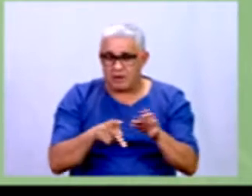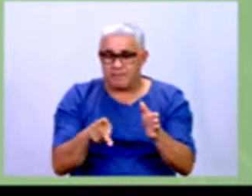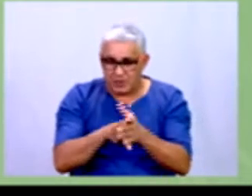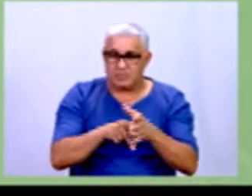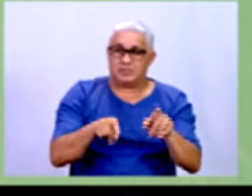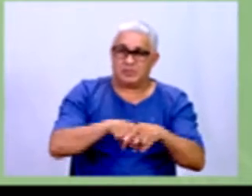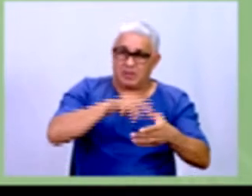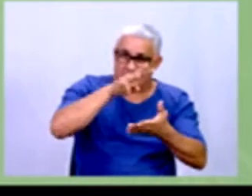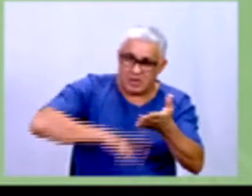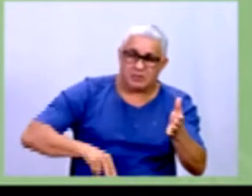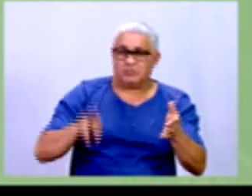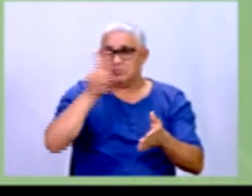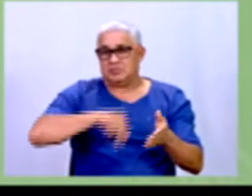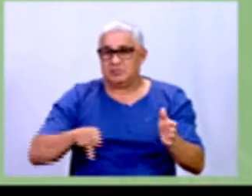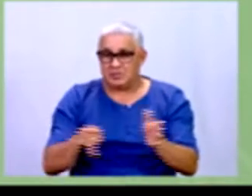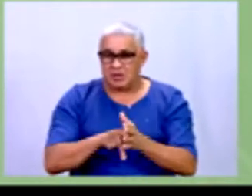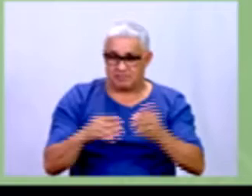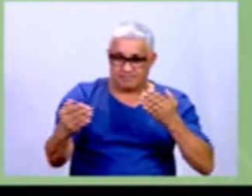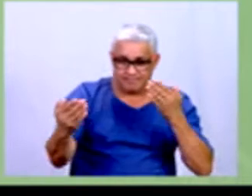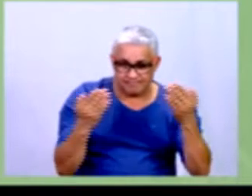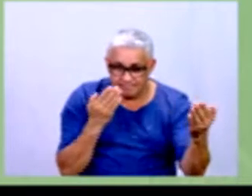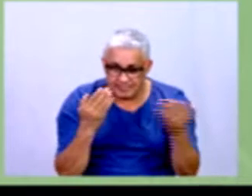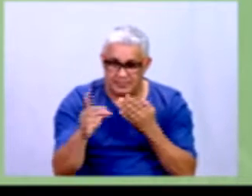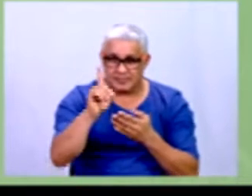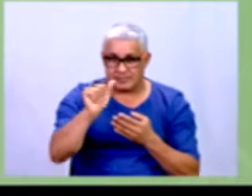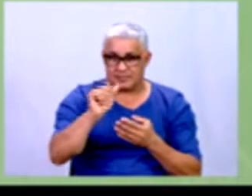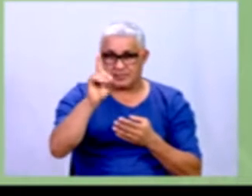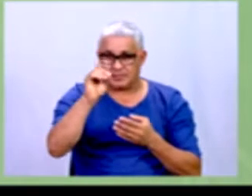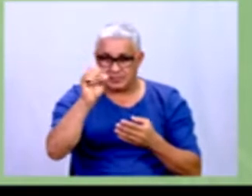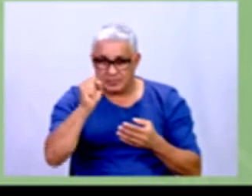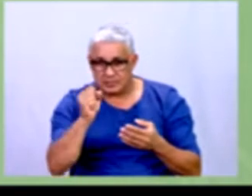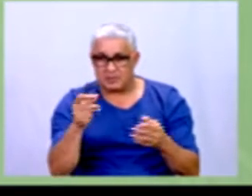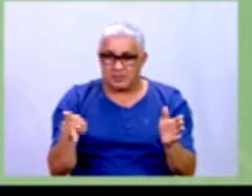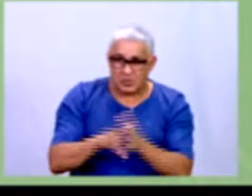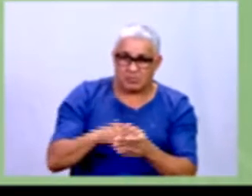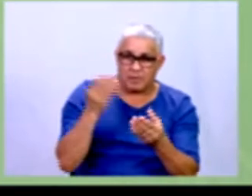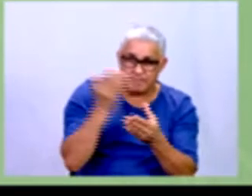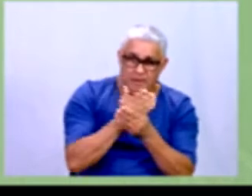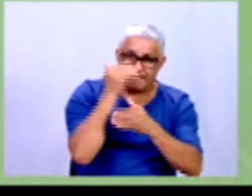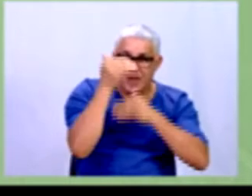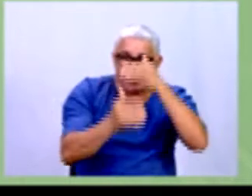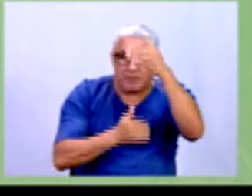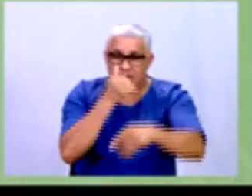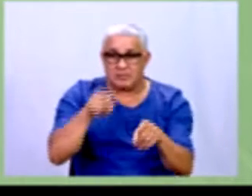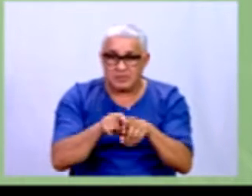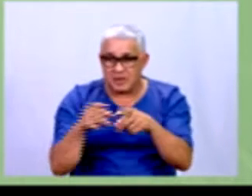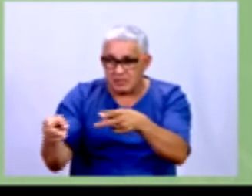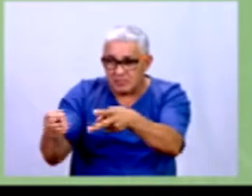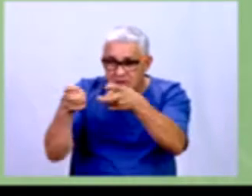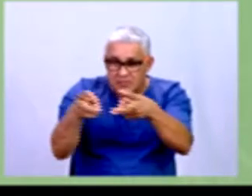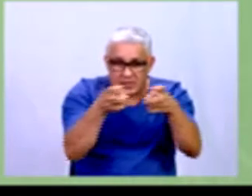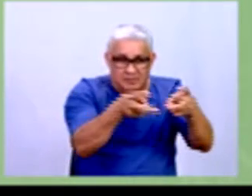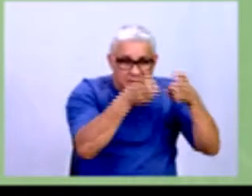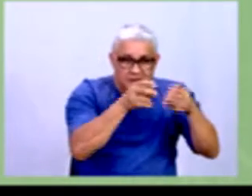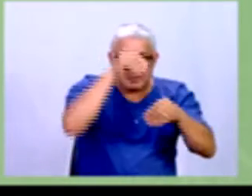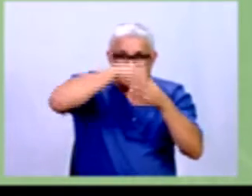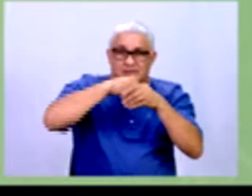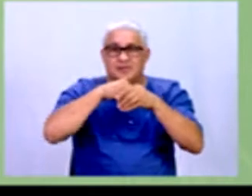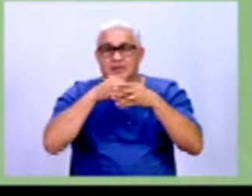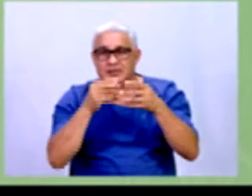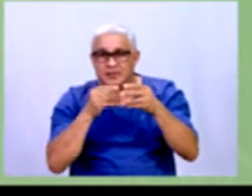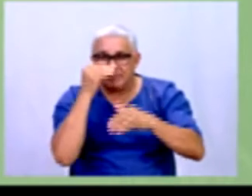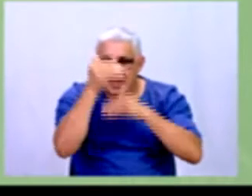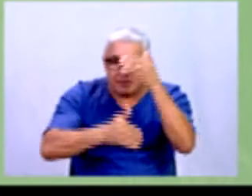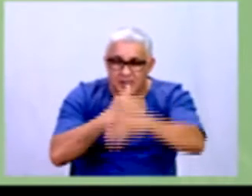usados para analisar os dados de um processo e identificar dentro de um processo que